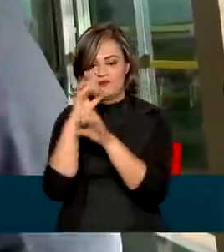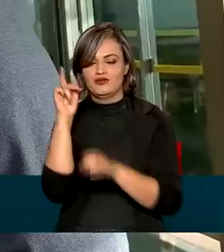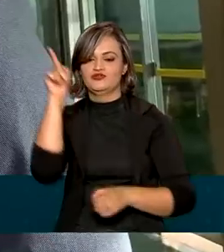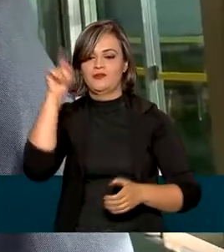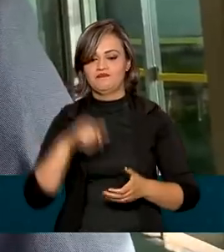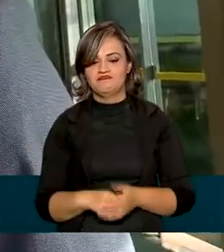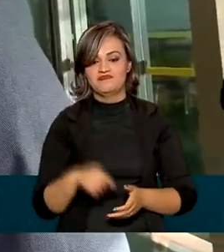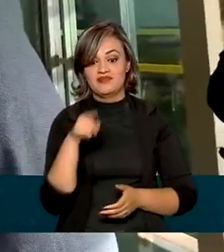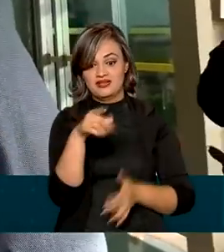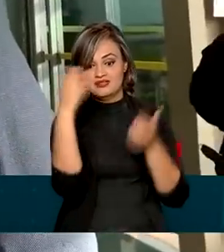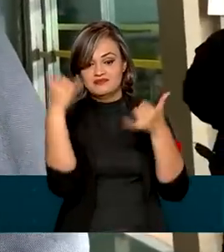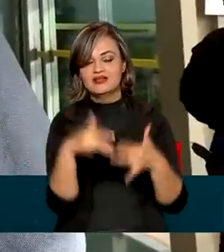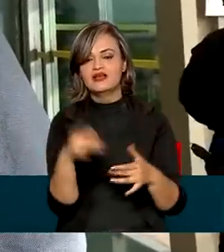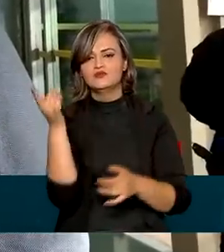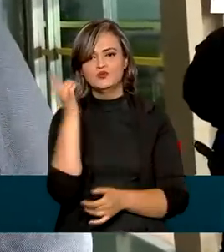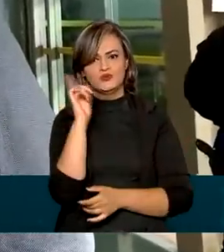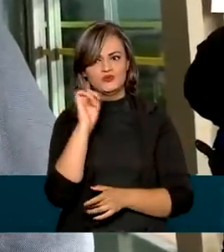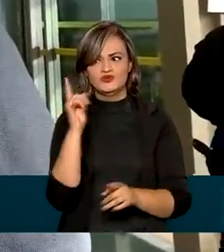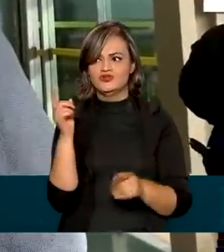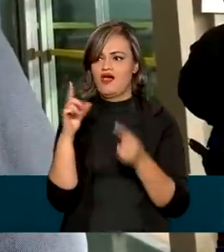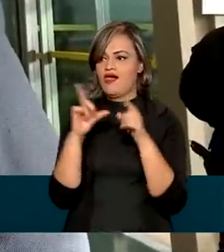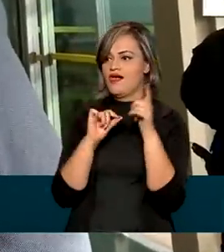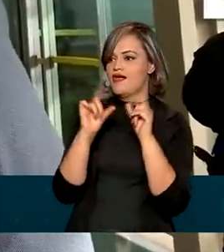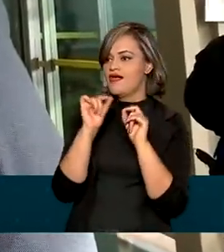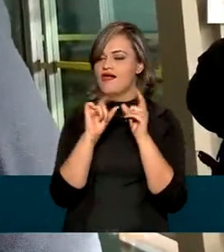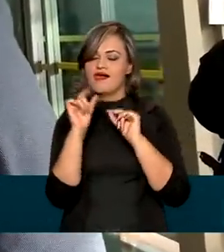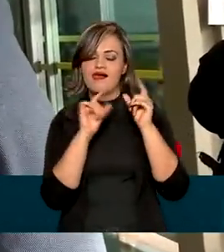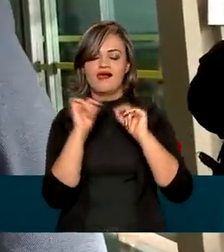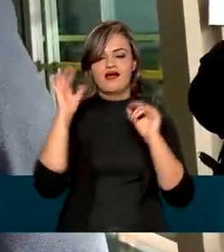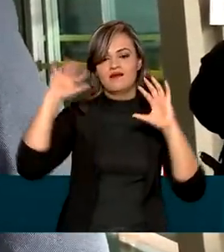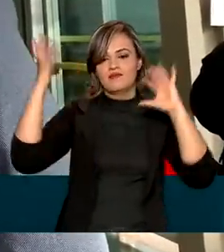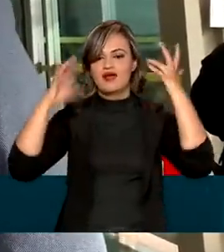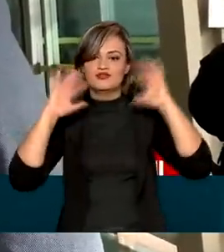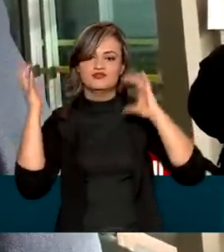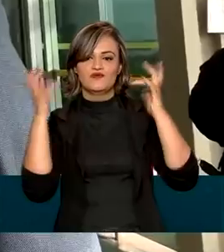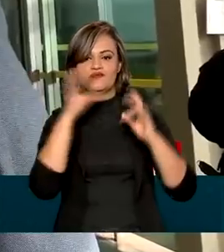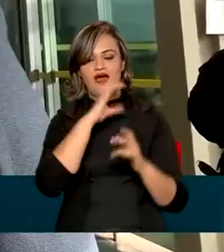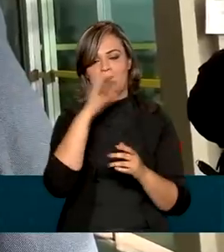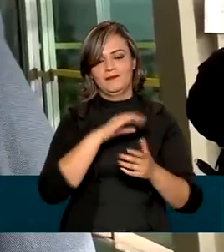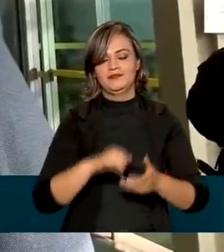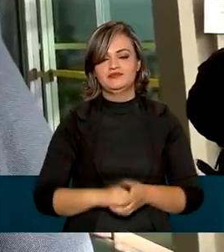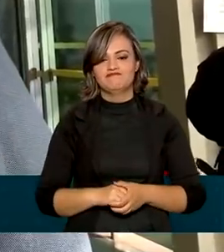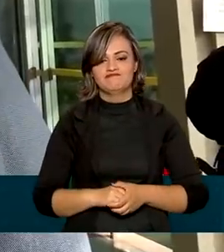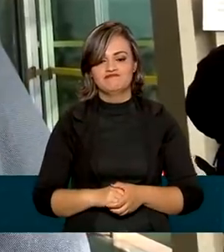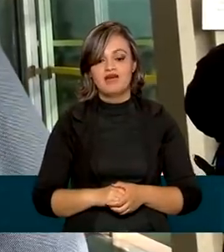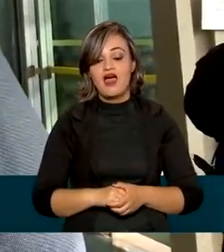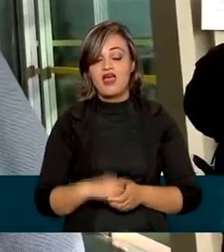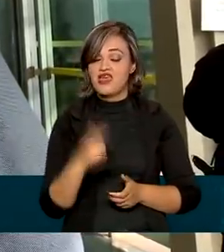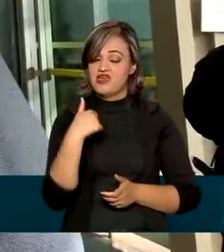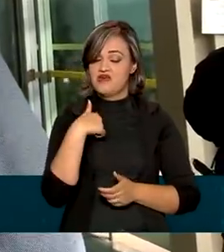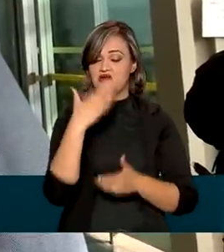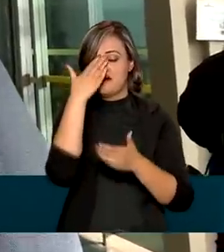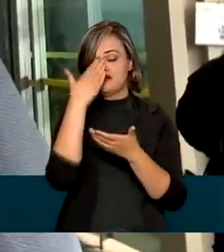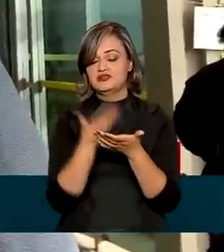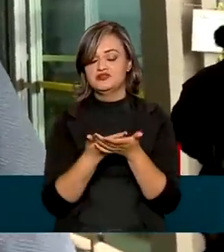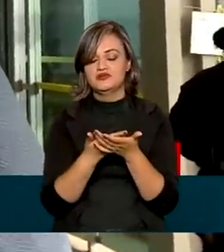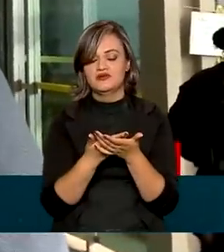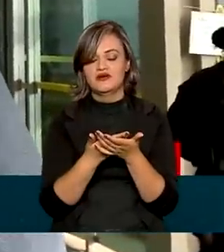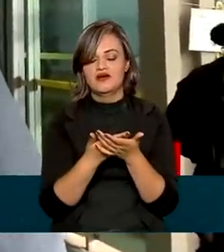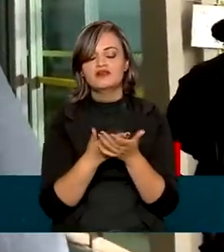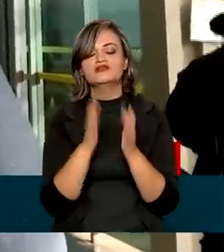É algo dinâmico. Todo dia a gente está aqui discutindo, buscando antecipações de doses. Eu acredito que